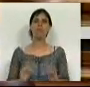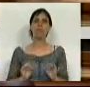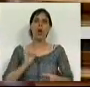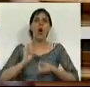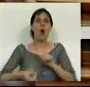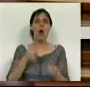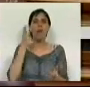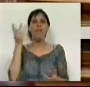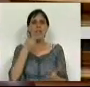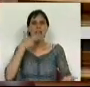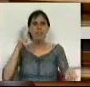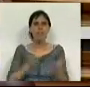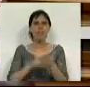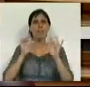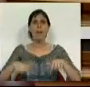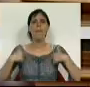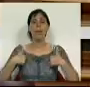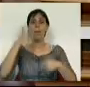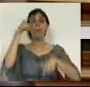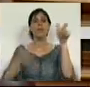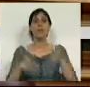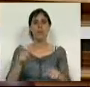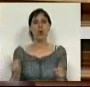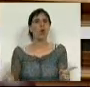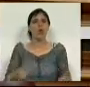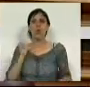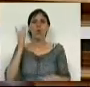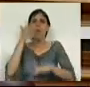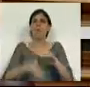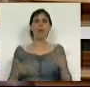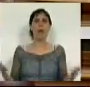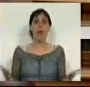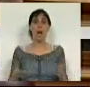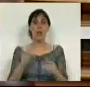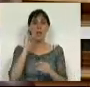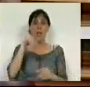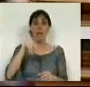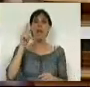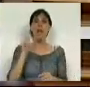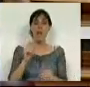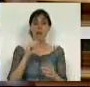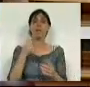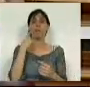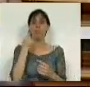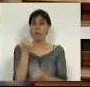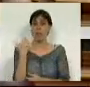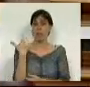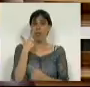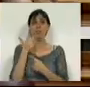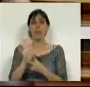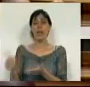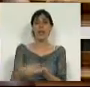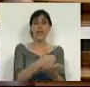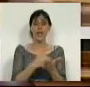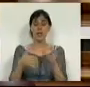se traduz na vida concreta das pessoas. Não é, portanto, por acaso, que o INE deu conta há pouco tempo de